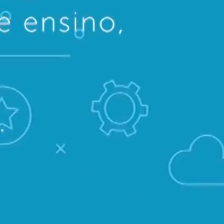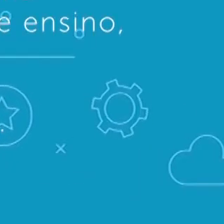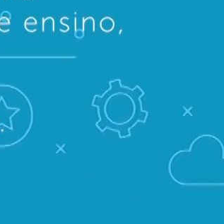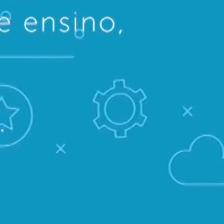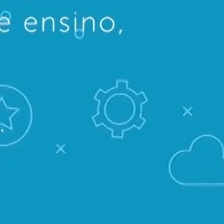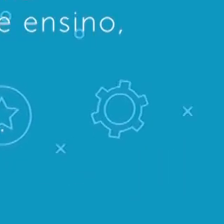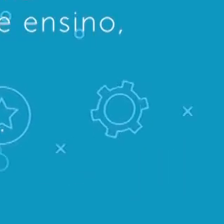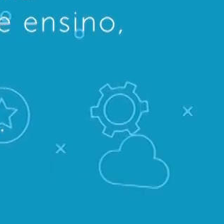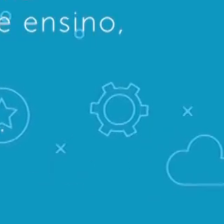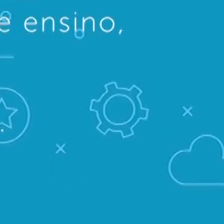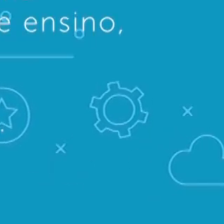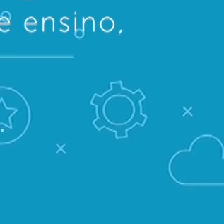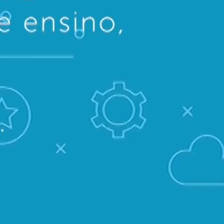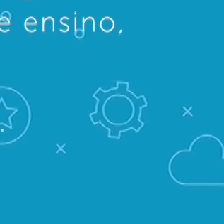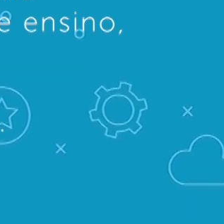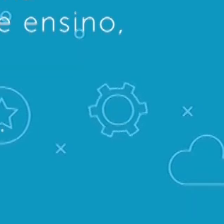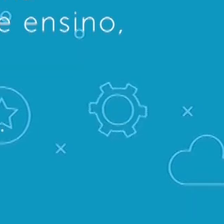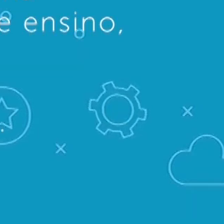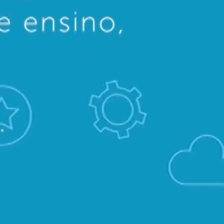Tchau!